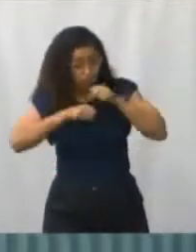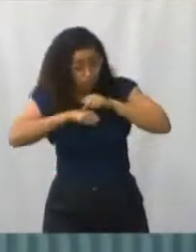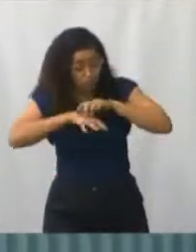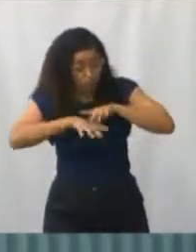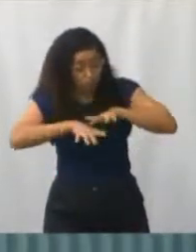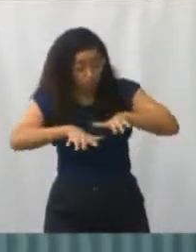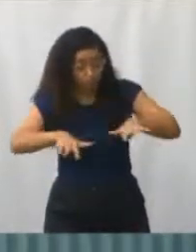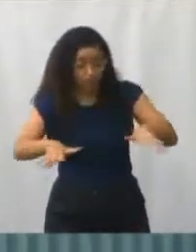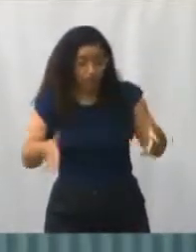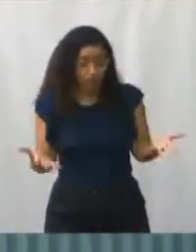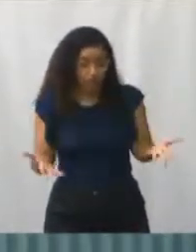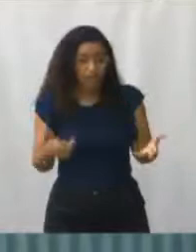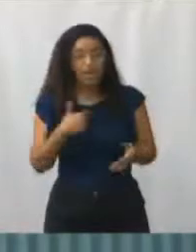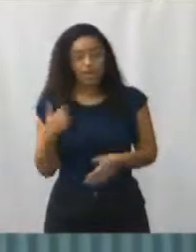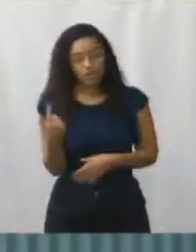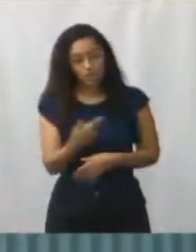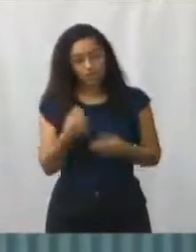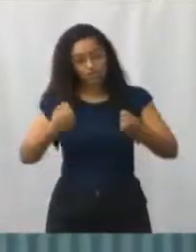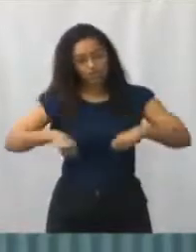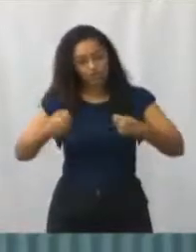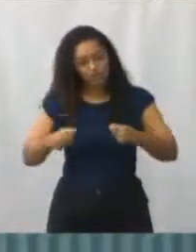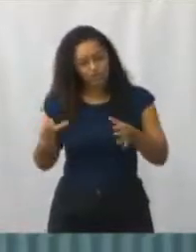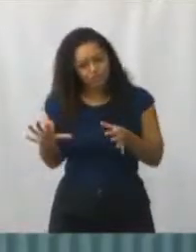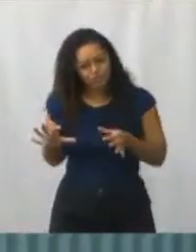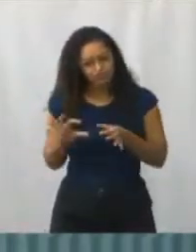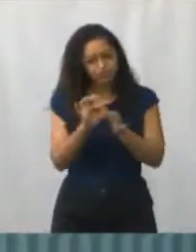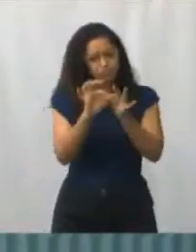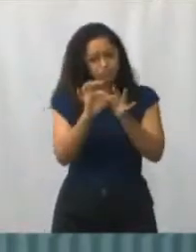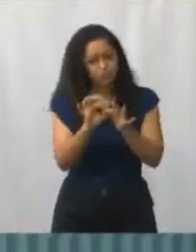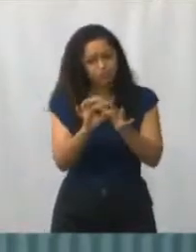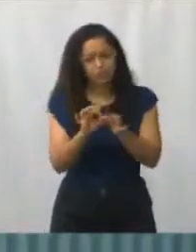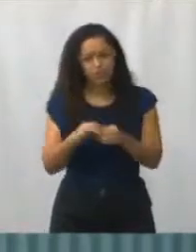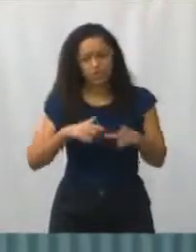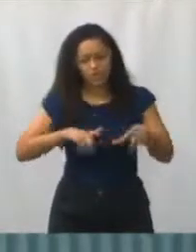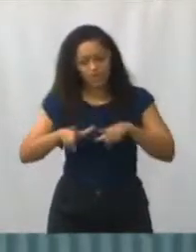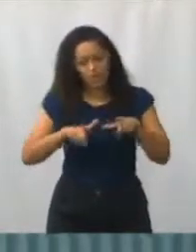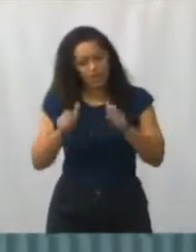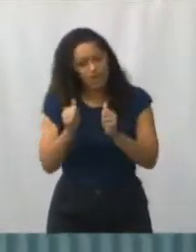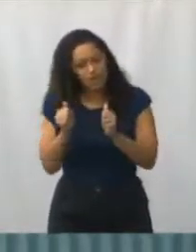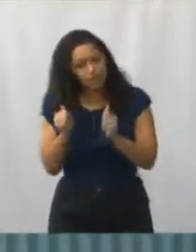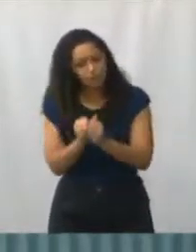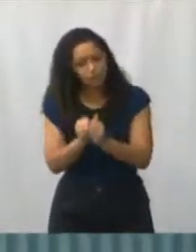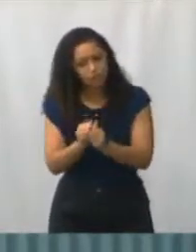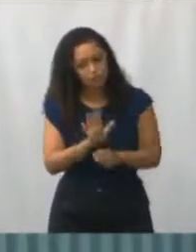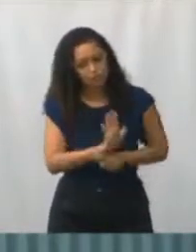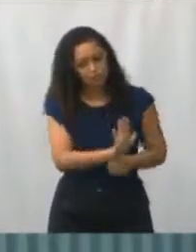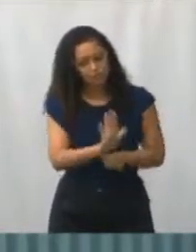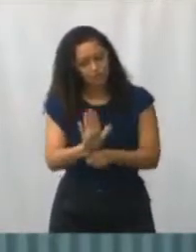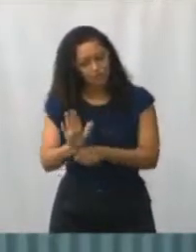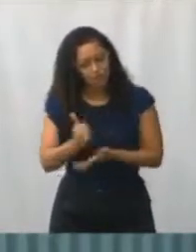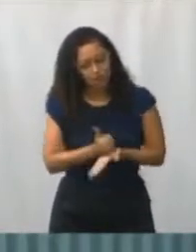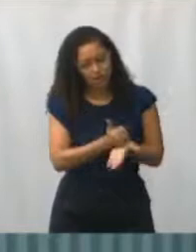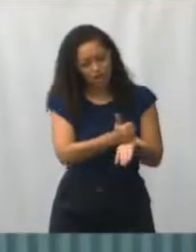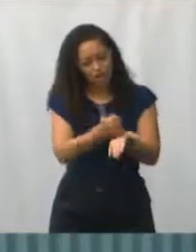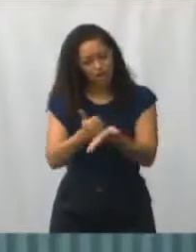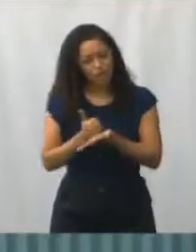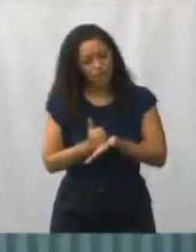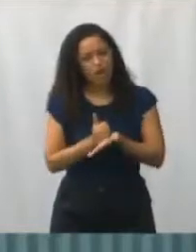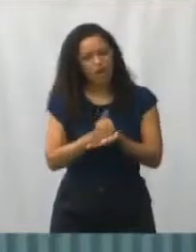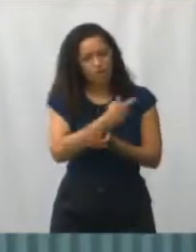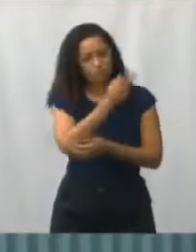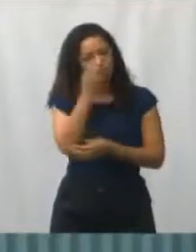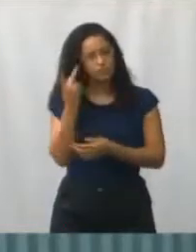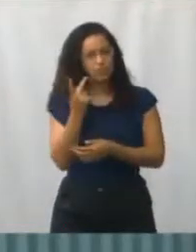estar dando as mãos aqui, batalhando, fazendo com que essas pessoas tenham um mínimo de condições de vida, porque